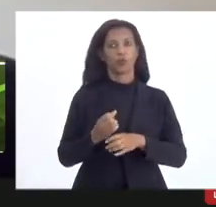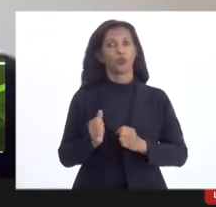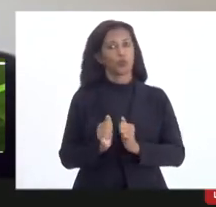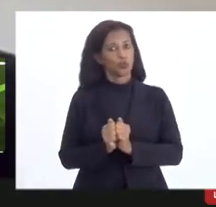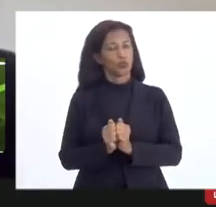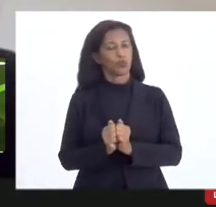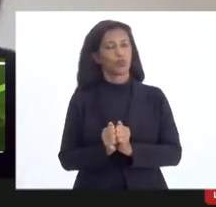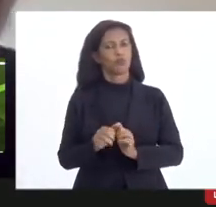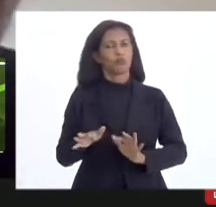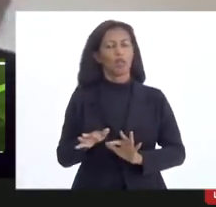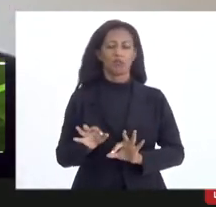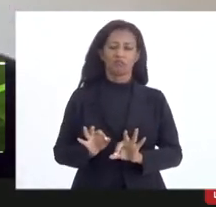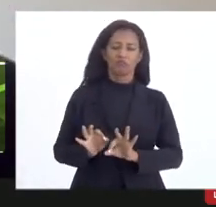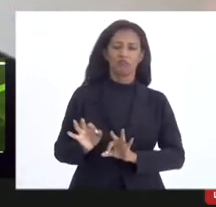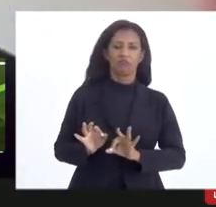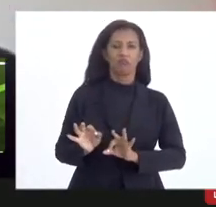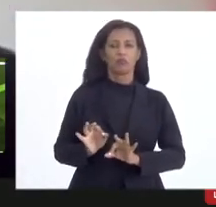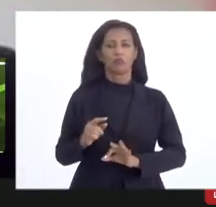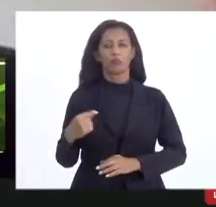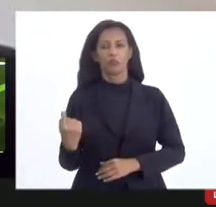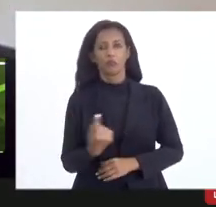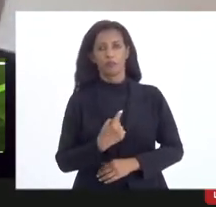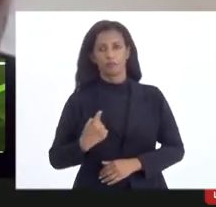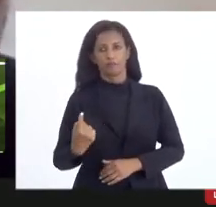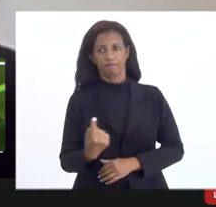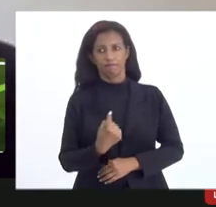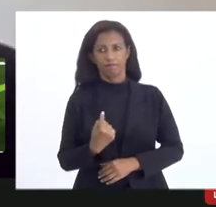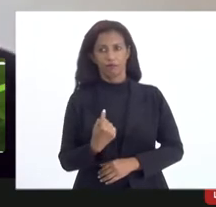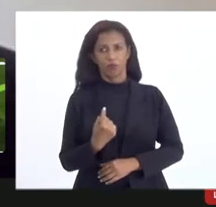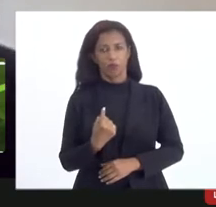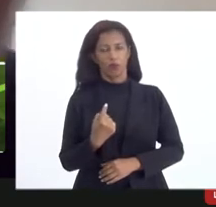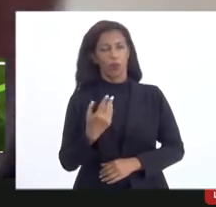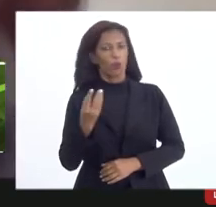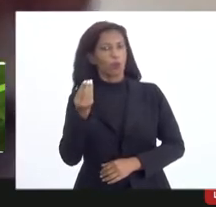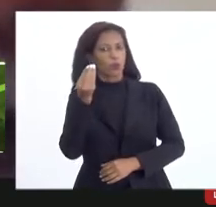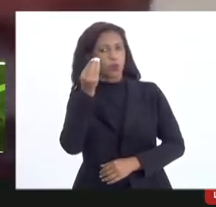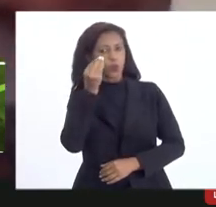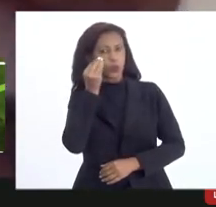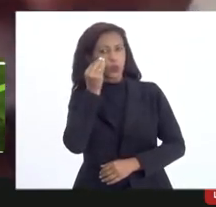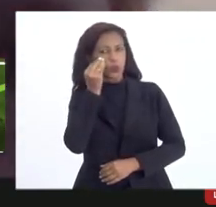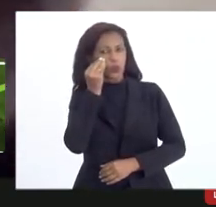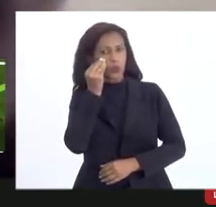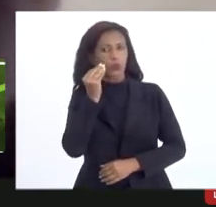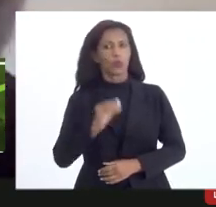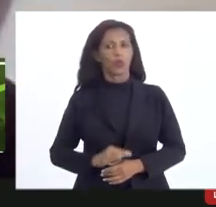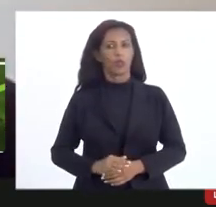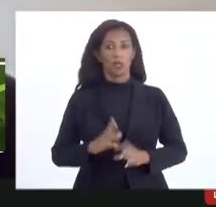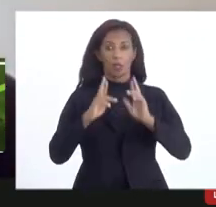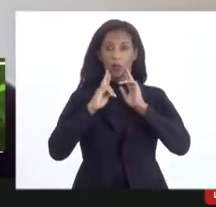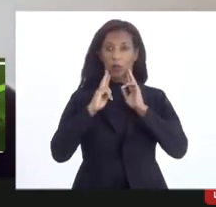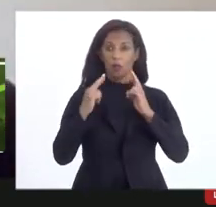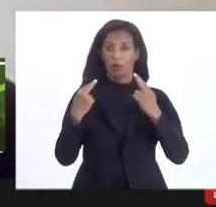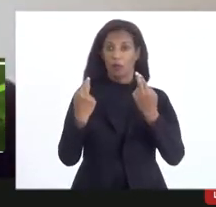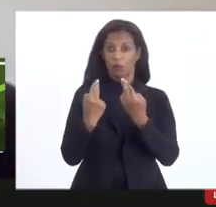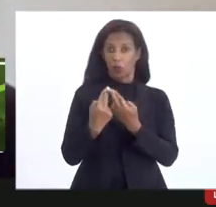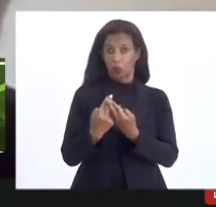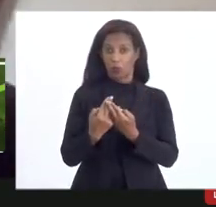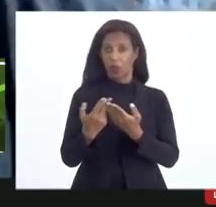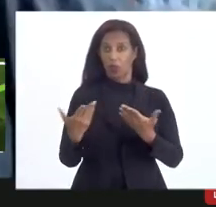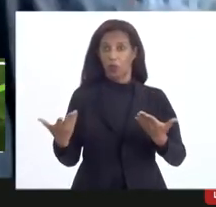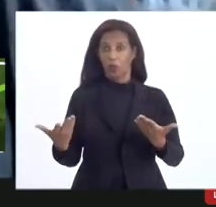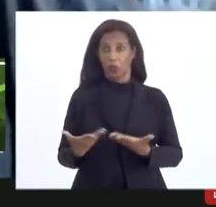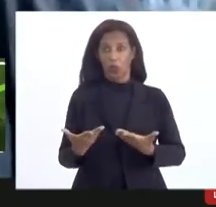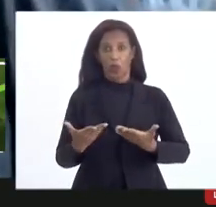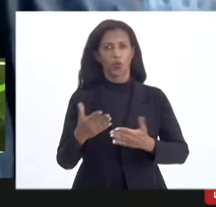mas, de qualquer maneira, nós vamos ouvir. É uma audiência muito escuta, não é, deputado Carlos Domingos? É